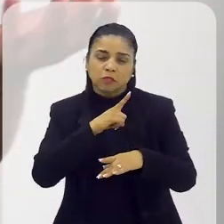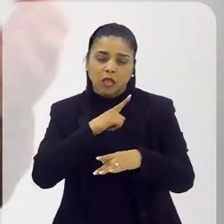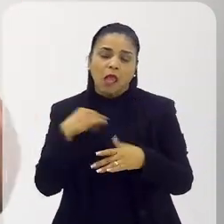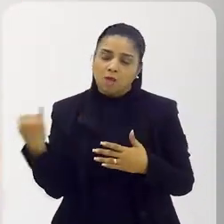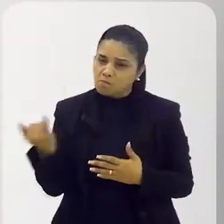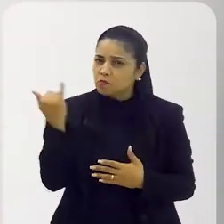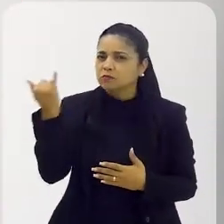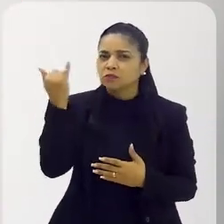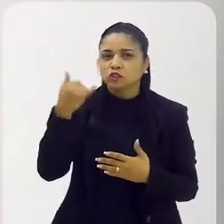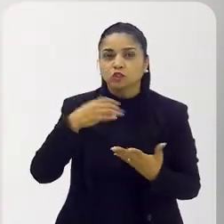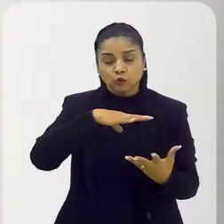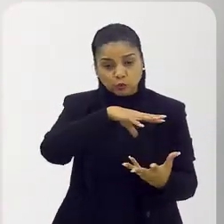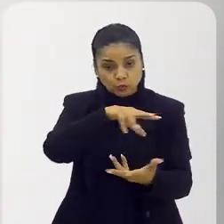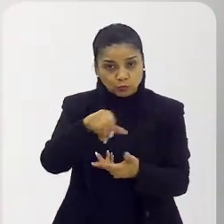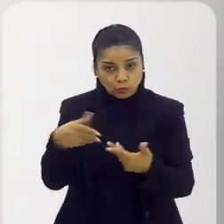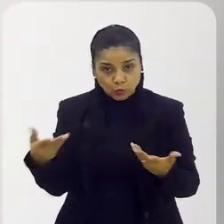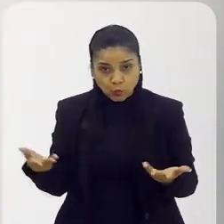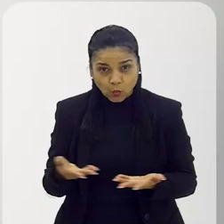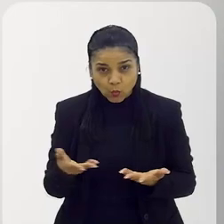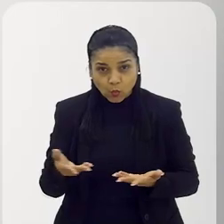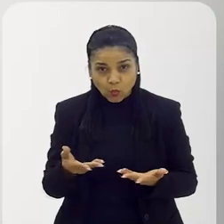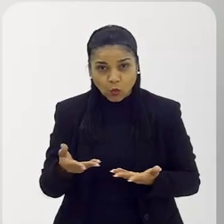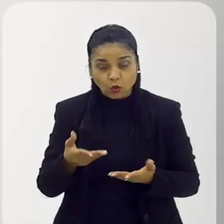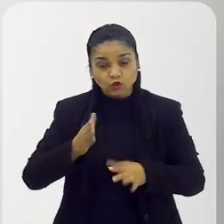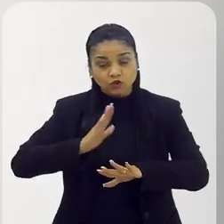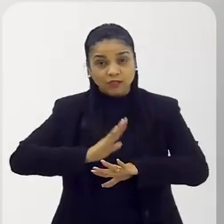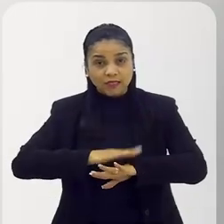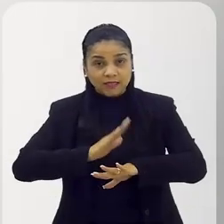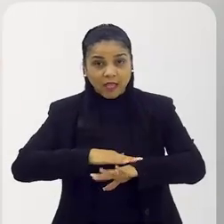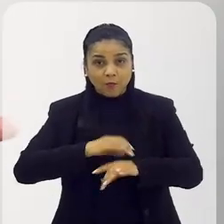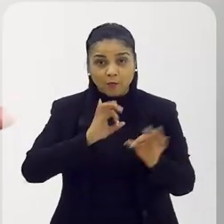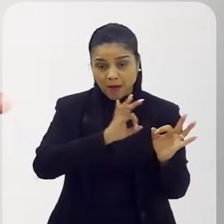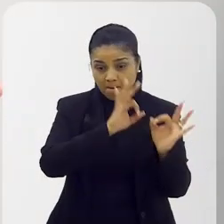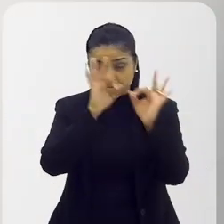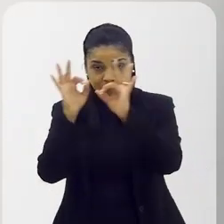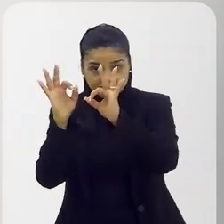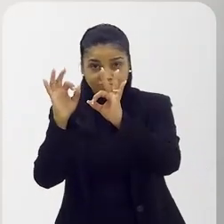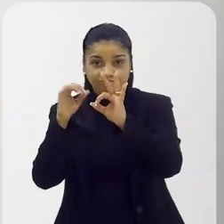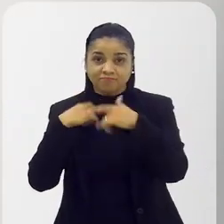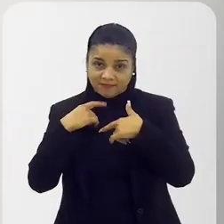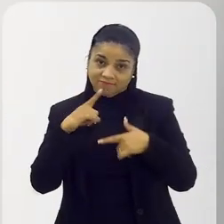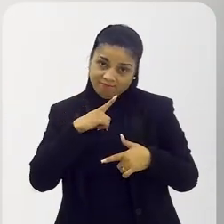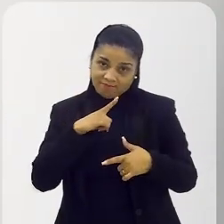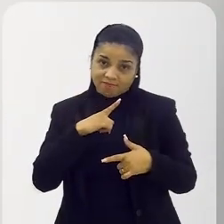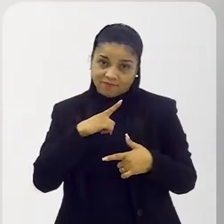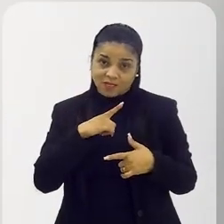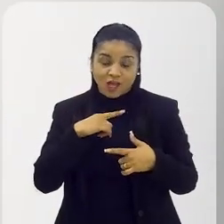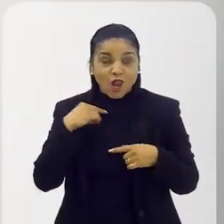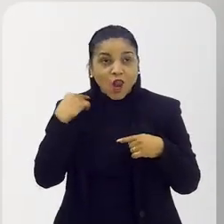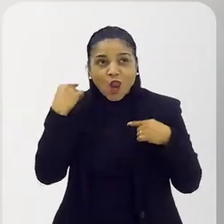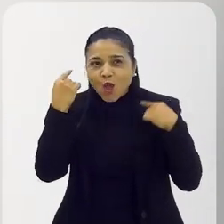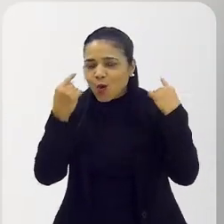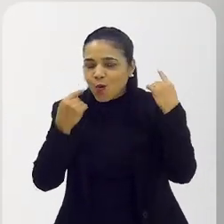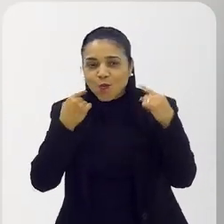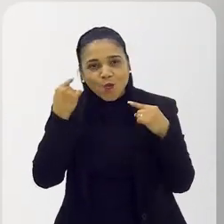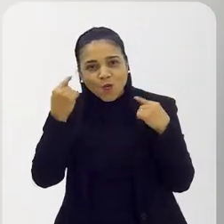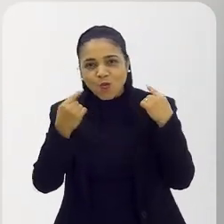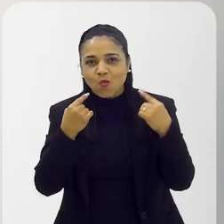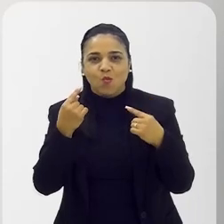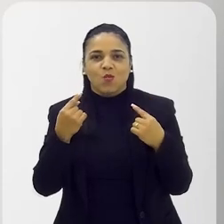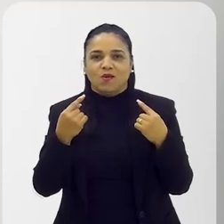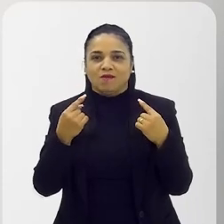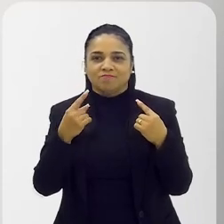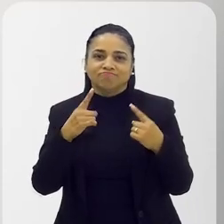importante. E no mundo de hoje, onde as pessoas aparentemente têm mais tempo para assistir, você nunca viu... É uma loucura, porque, assim,